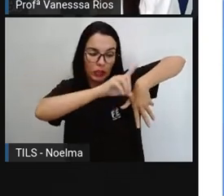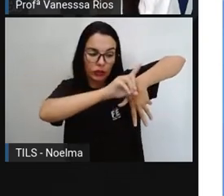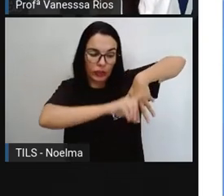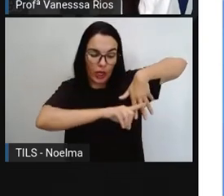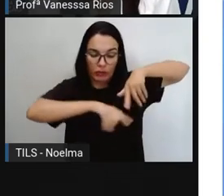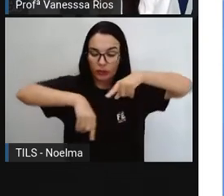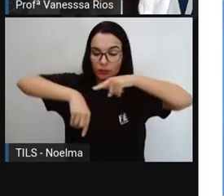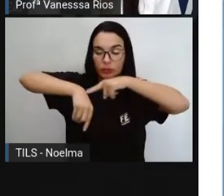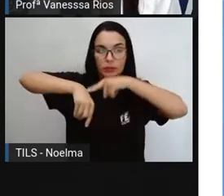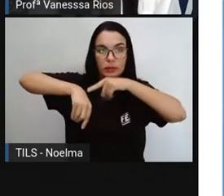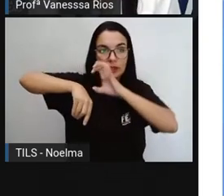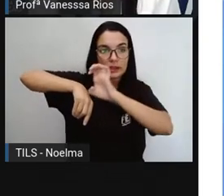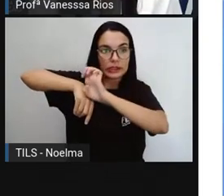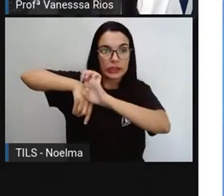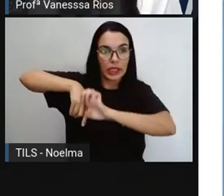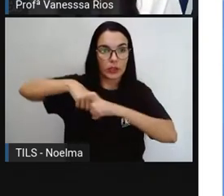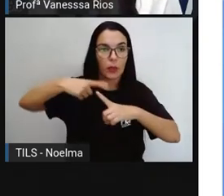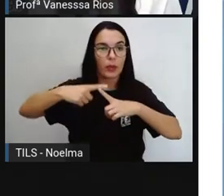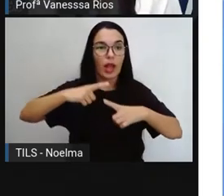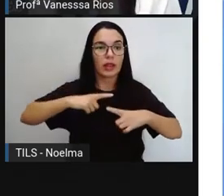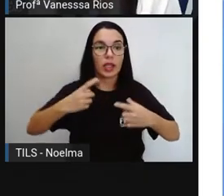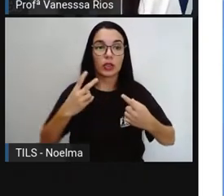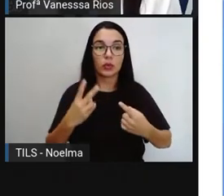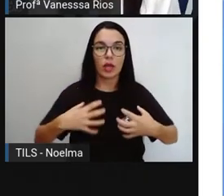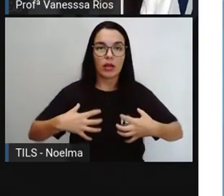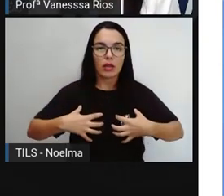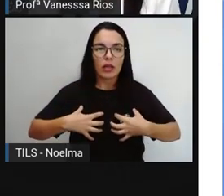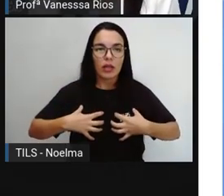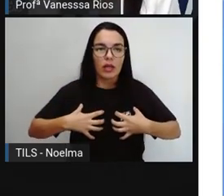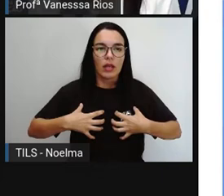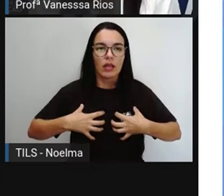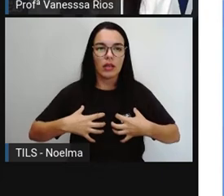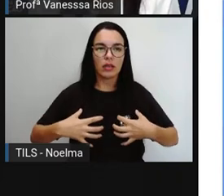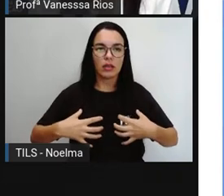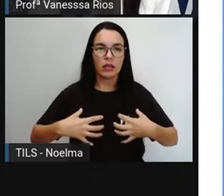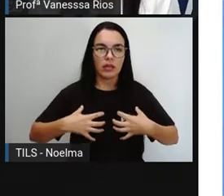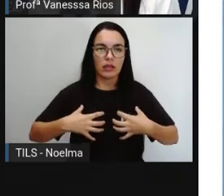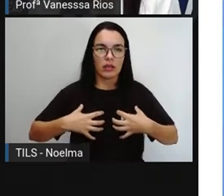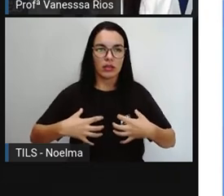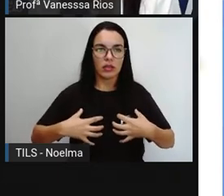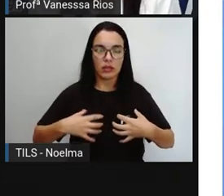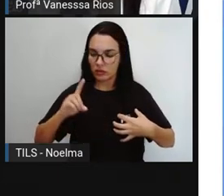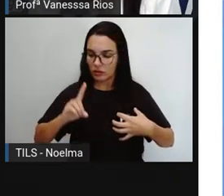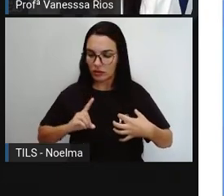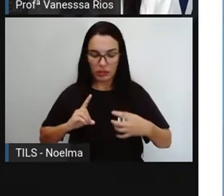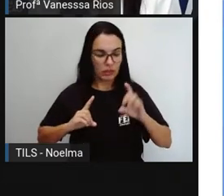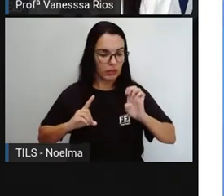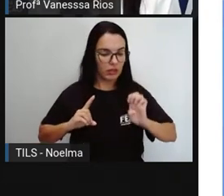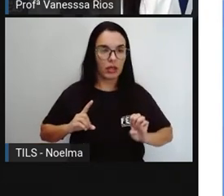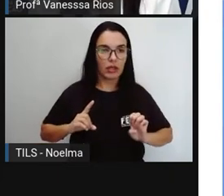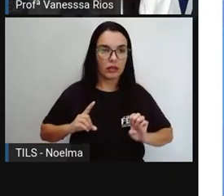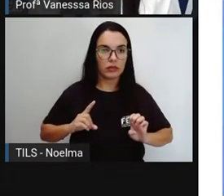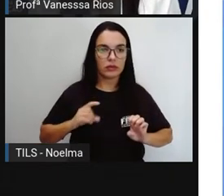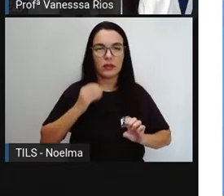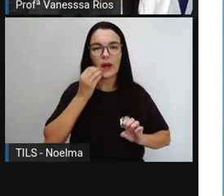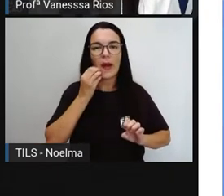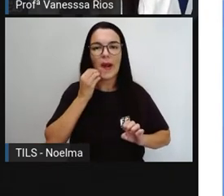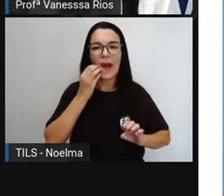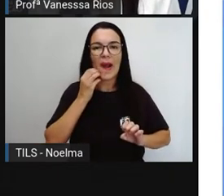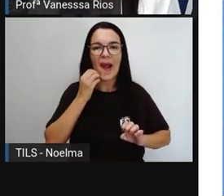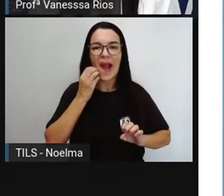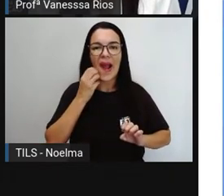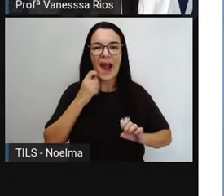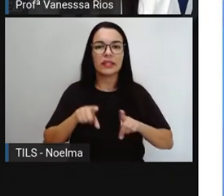dois pulmões, né? Pulmão também direito, pulmão esquerdo e aí além dos